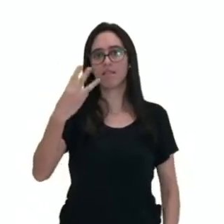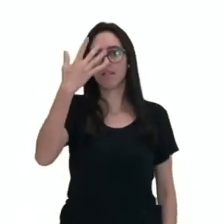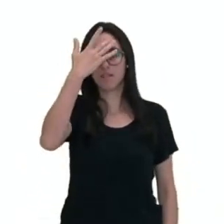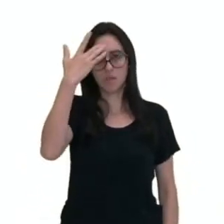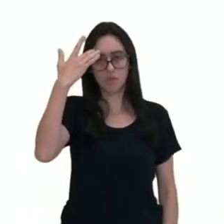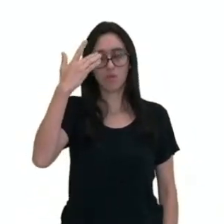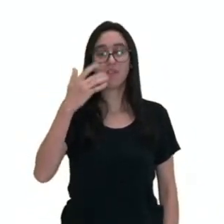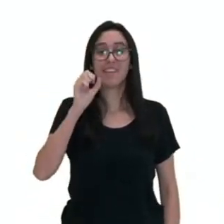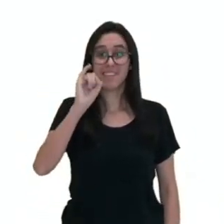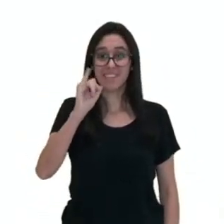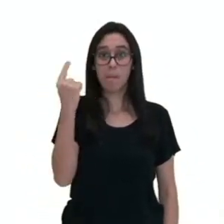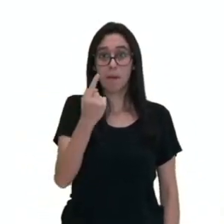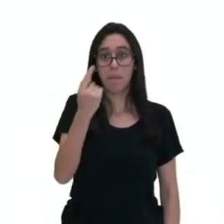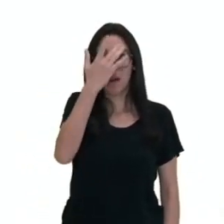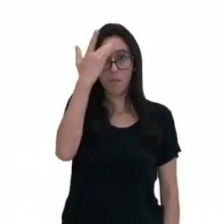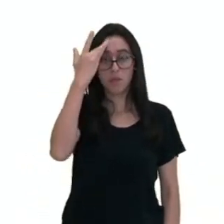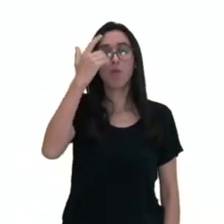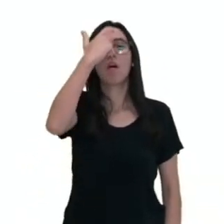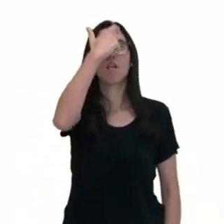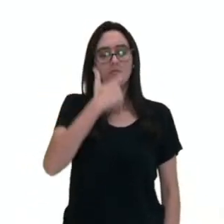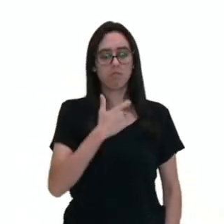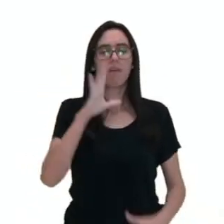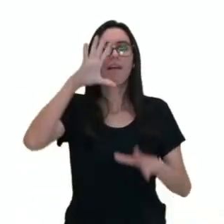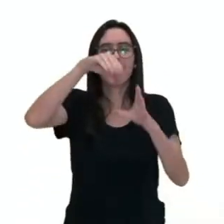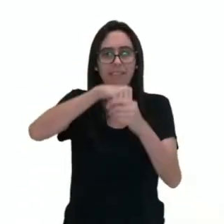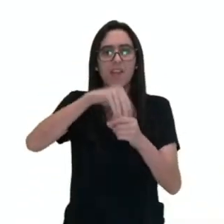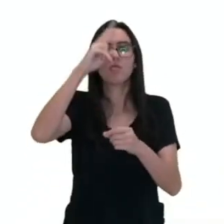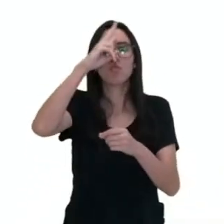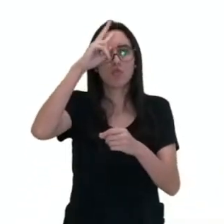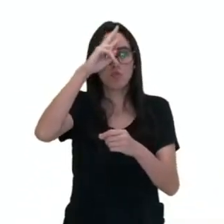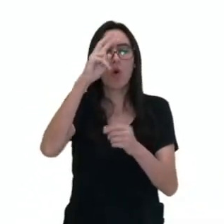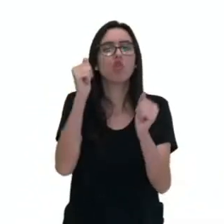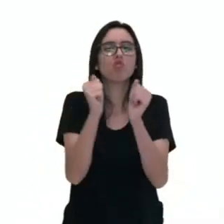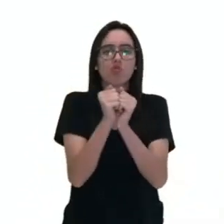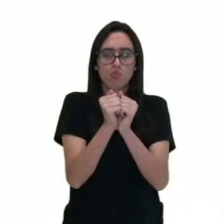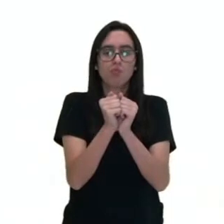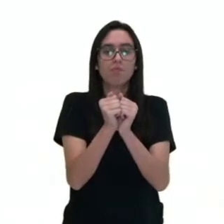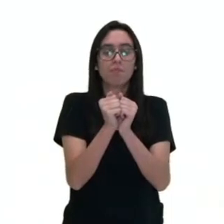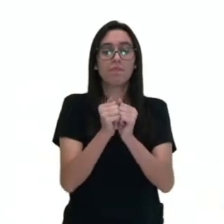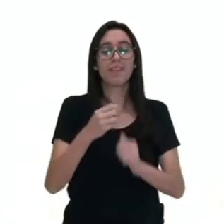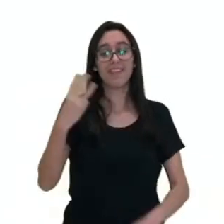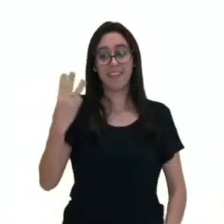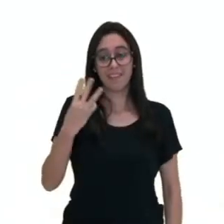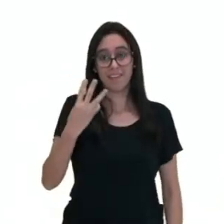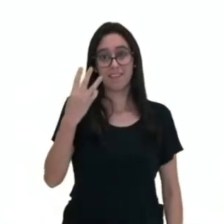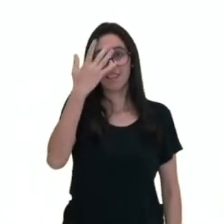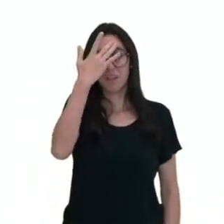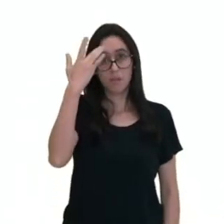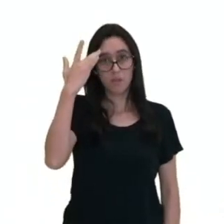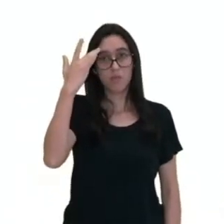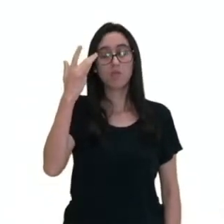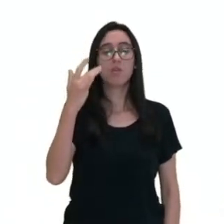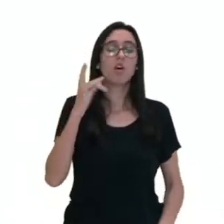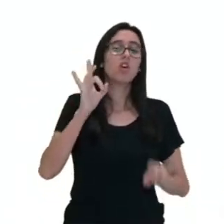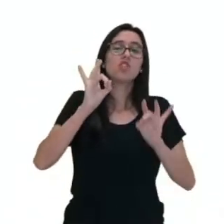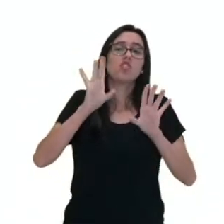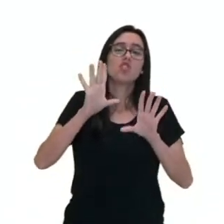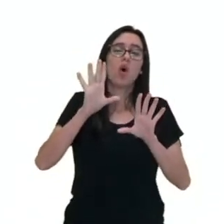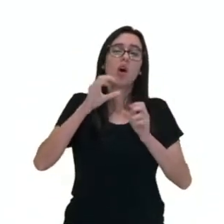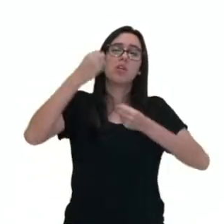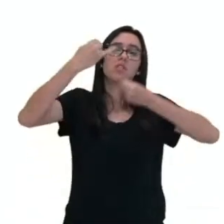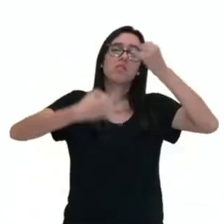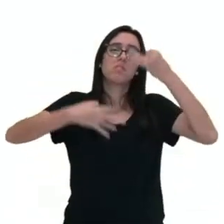ele é o protagonista muitas vezes, ele participa das ações. Em terceira pessoa ele pode atuar como um narrador observador, só conta